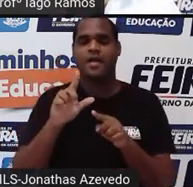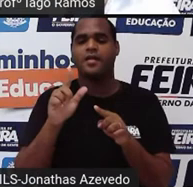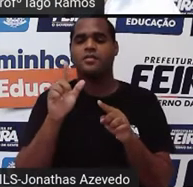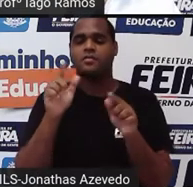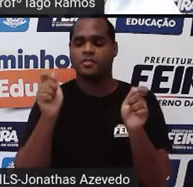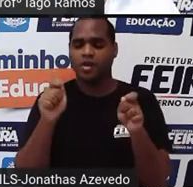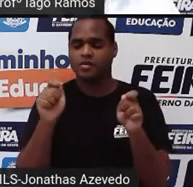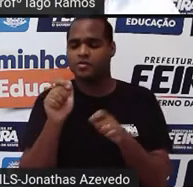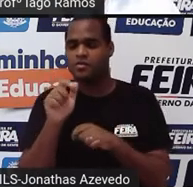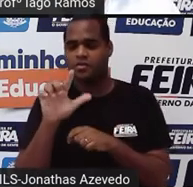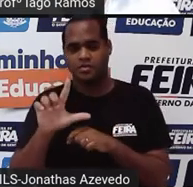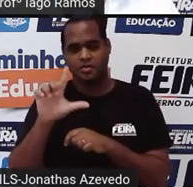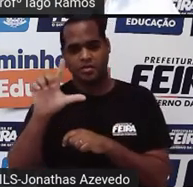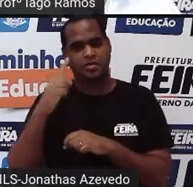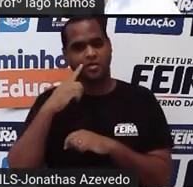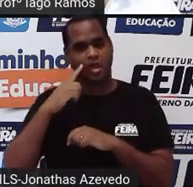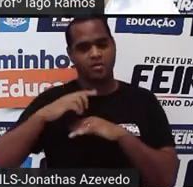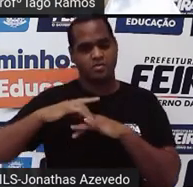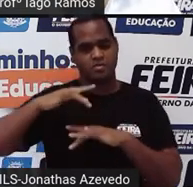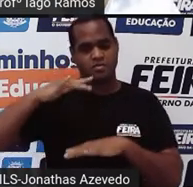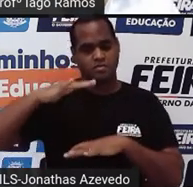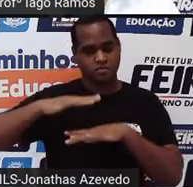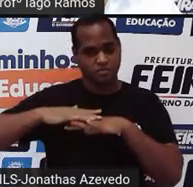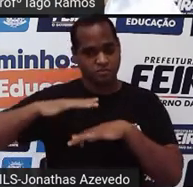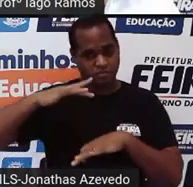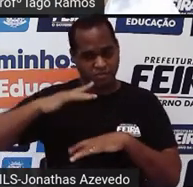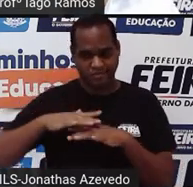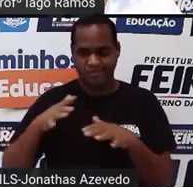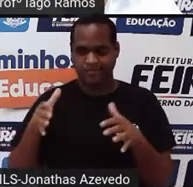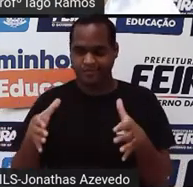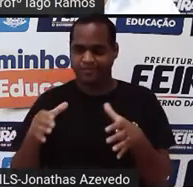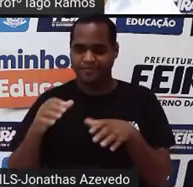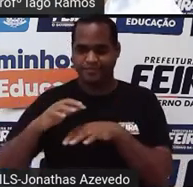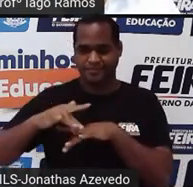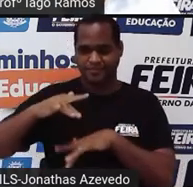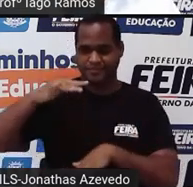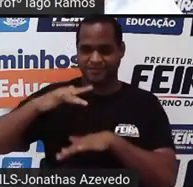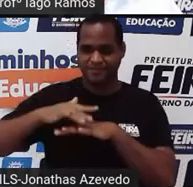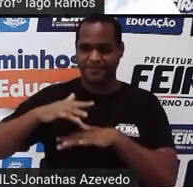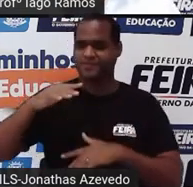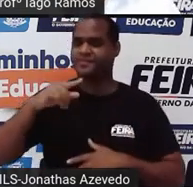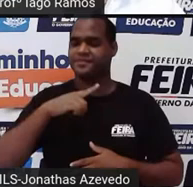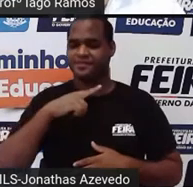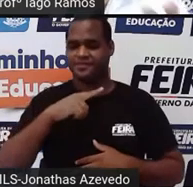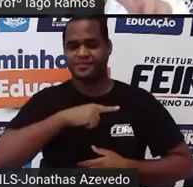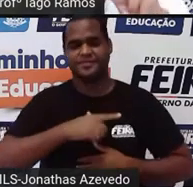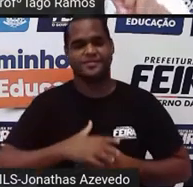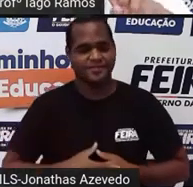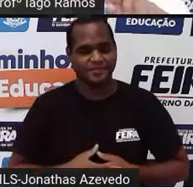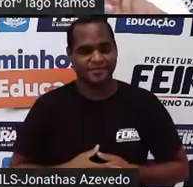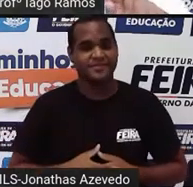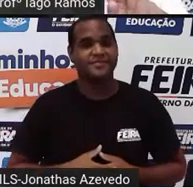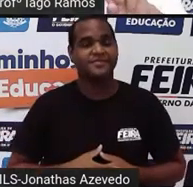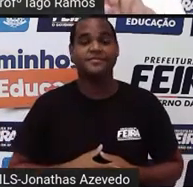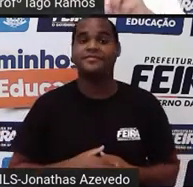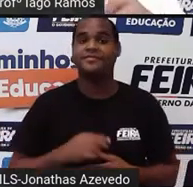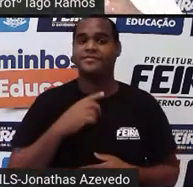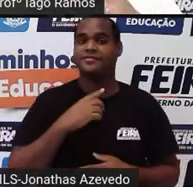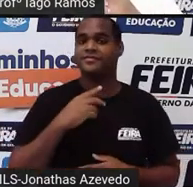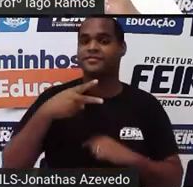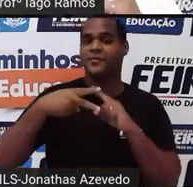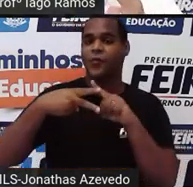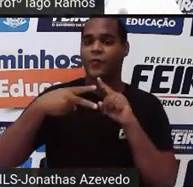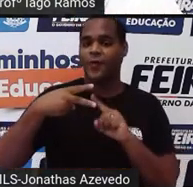chamada de capacidade, pois é, tá bom? Então a gente tem aí duas medidas.